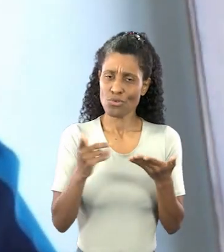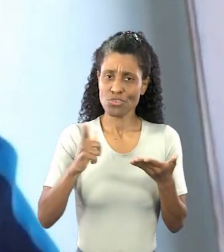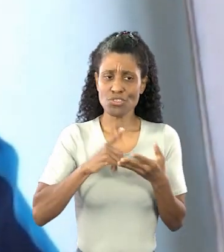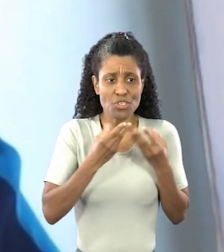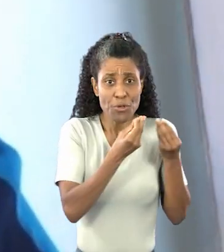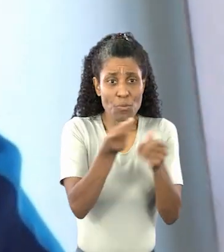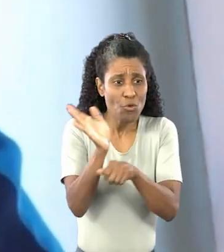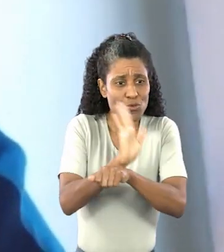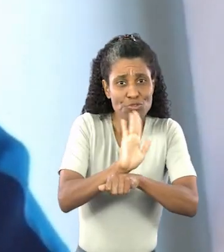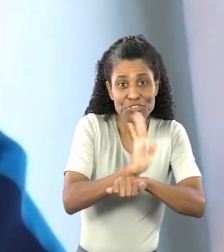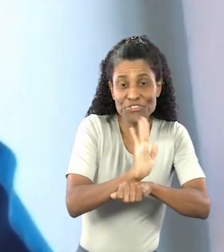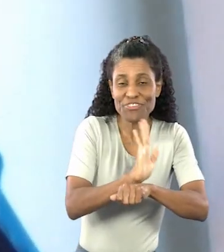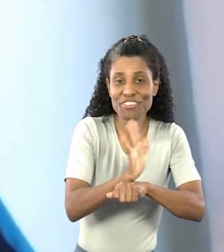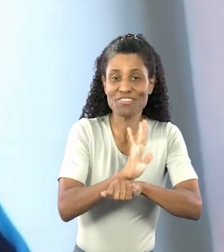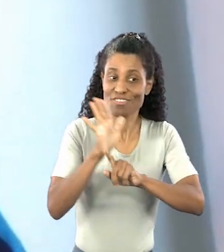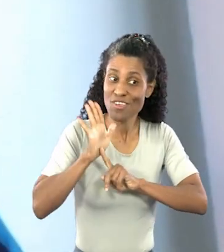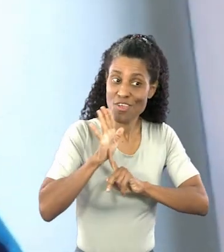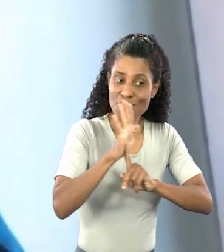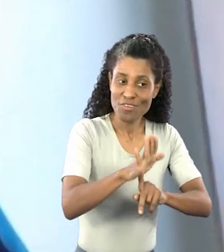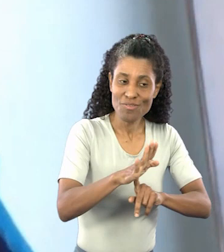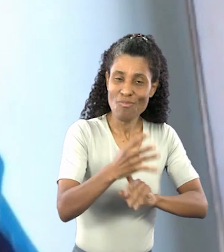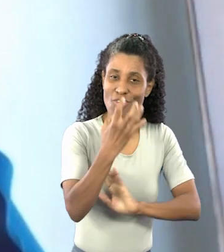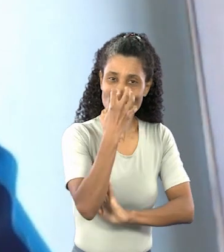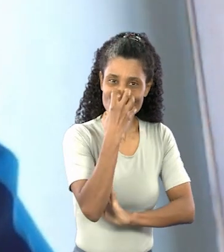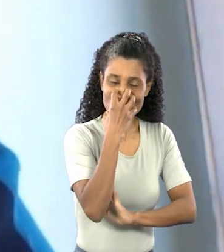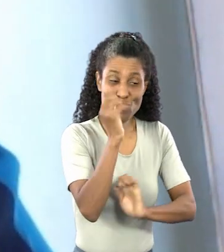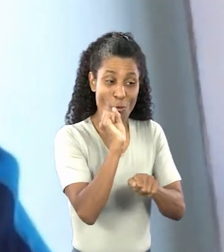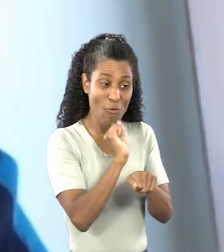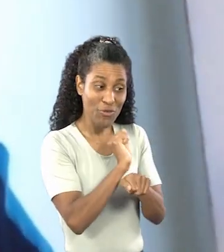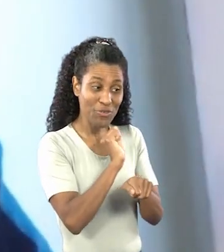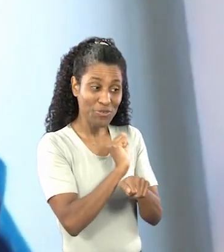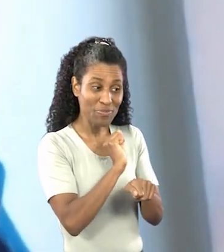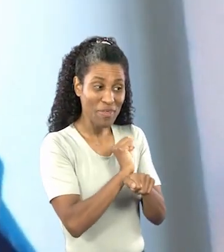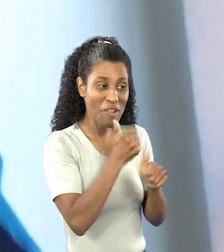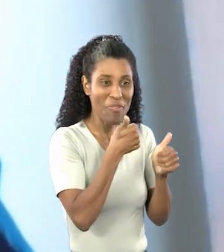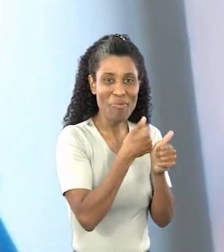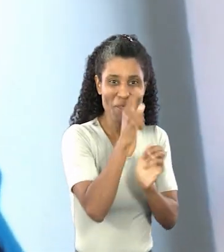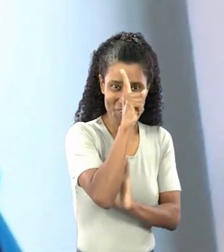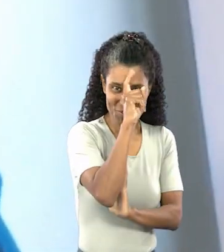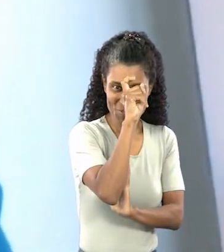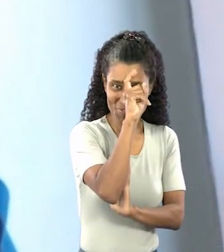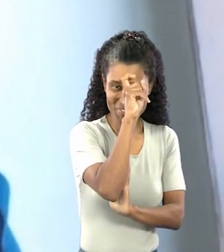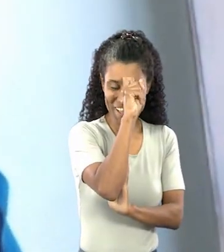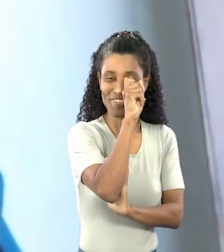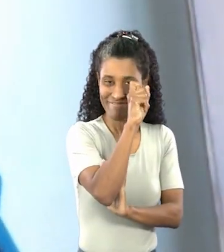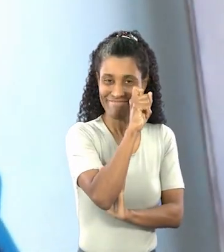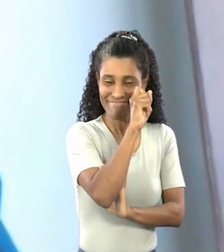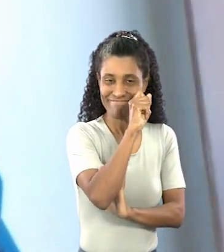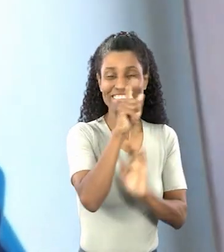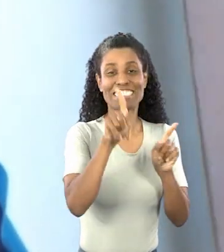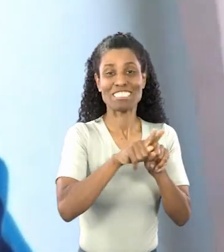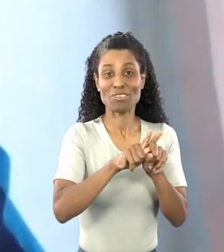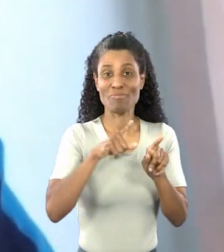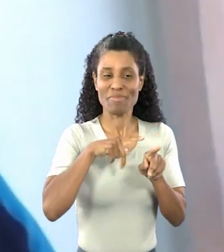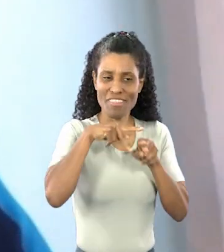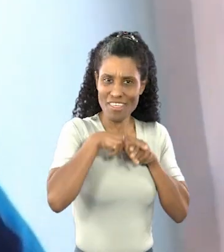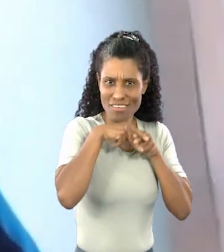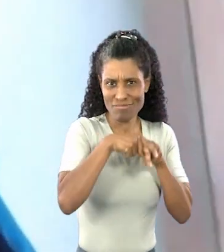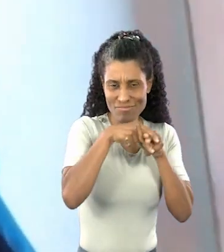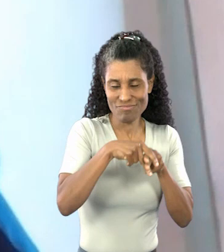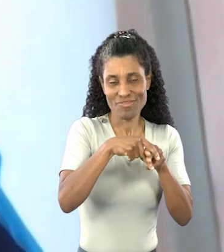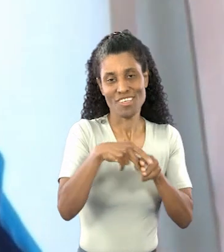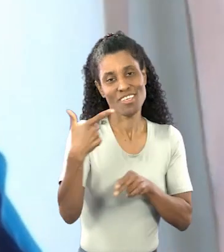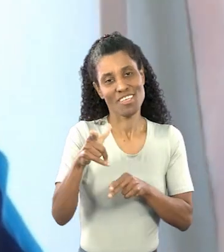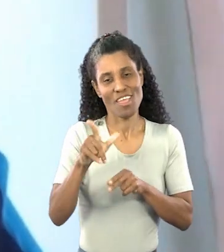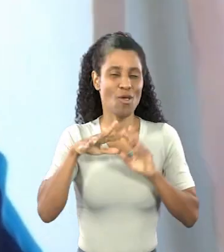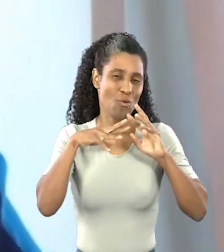pode ver, existem muitos vídeos circulando, né? De cachorros esperando na porta do hospital. Existe